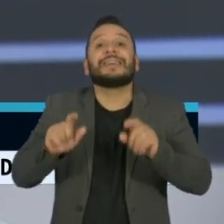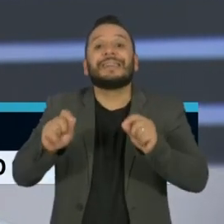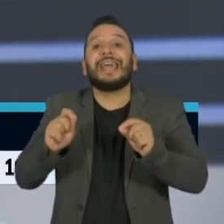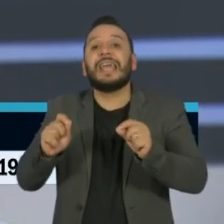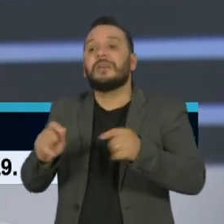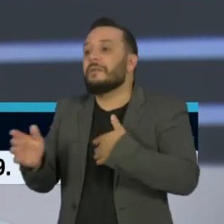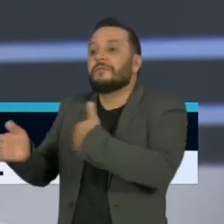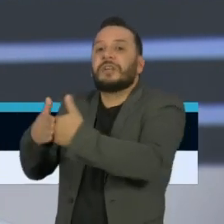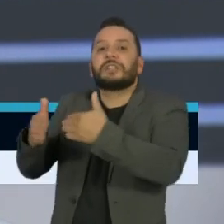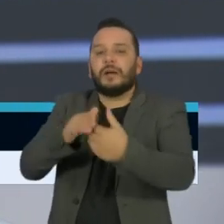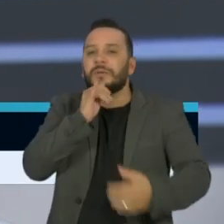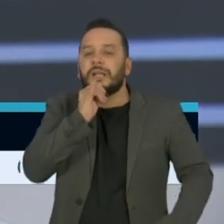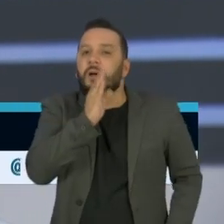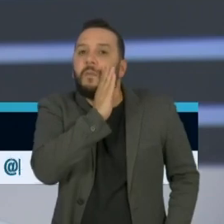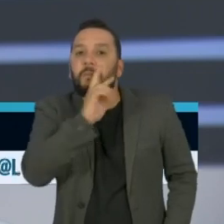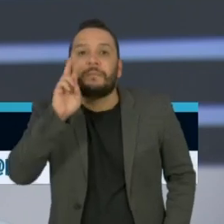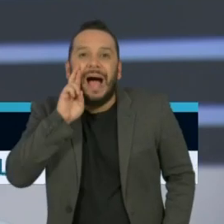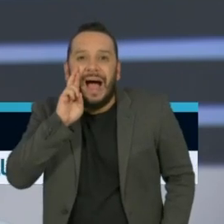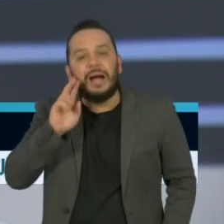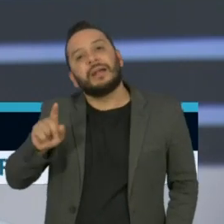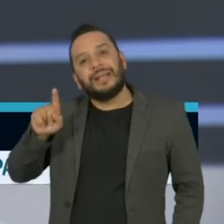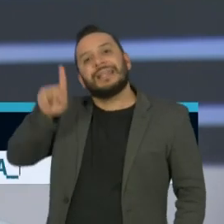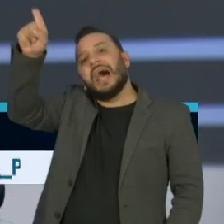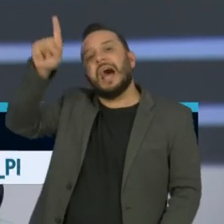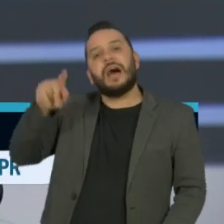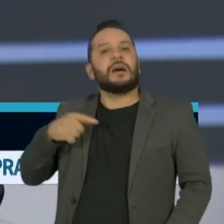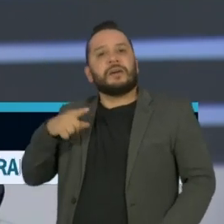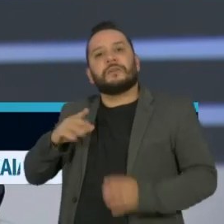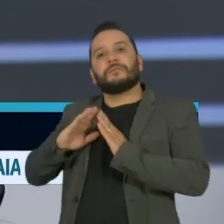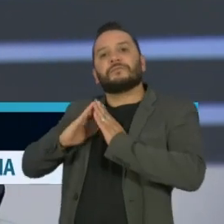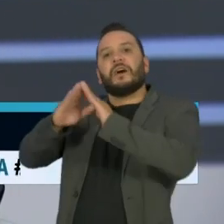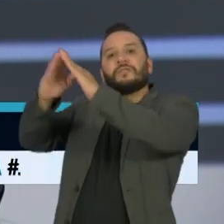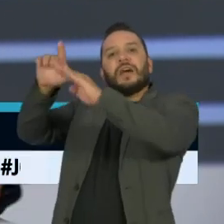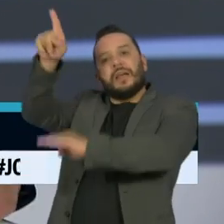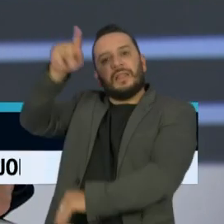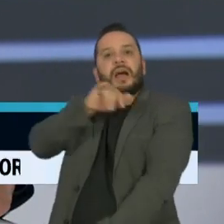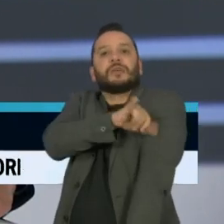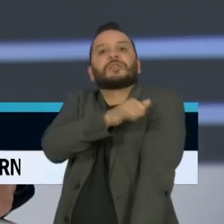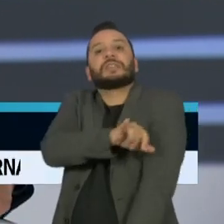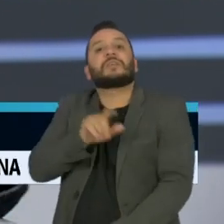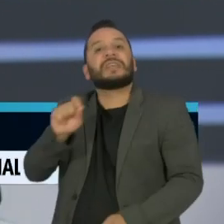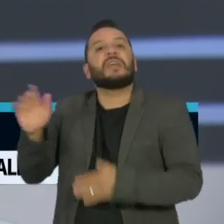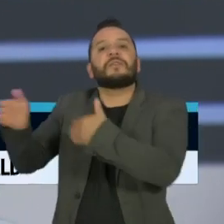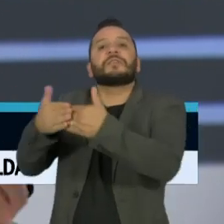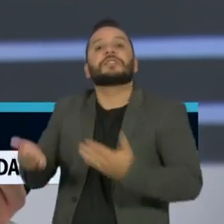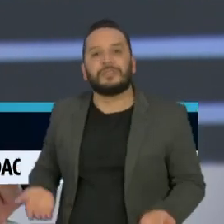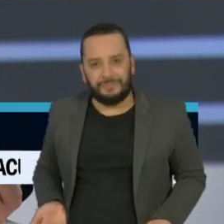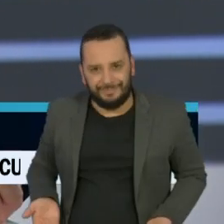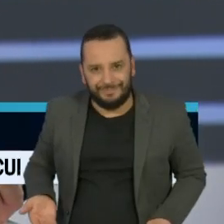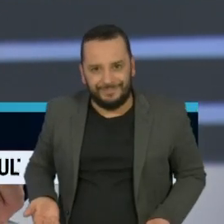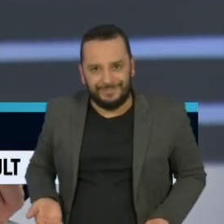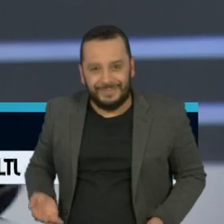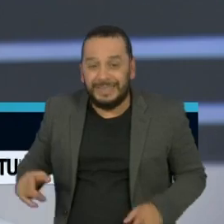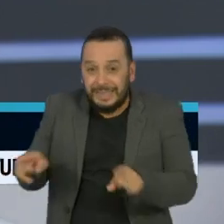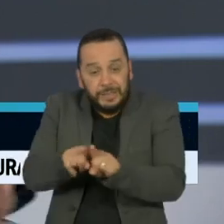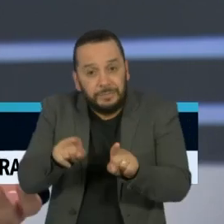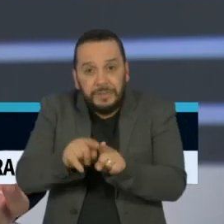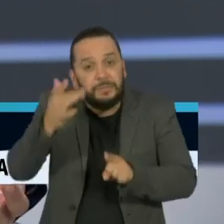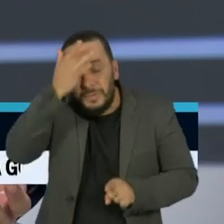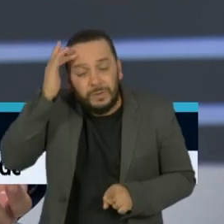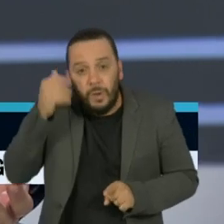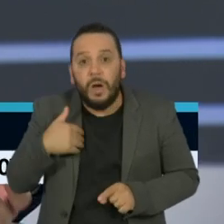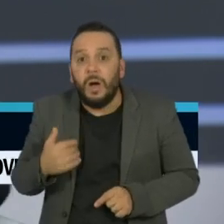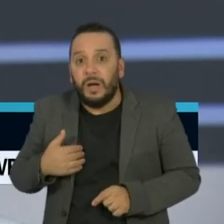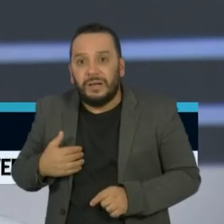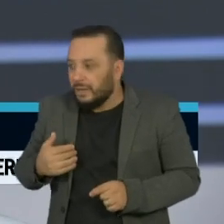um bar no Morro do Rio de Janeiro? Sim. Quem vai impedir que pessoas que não conseguem comer vão para a